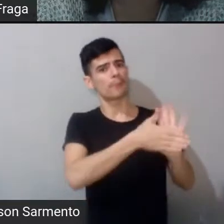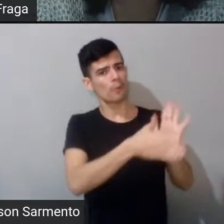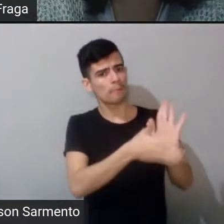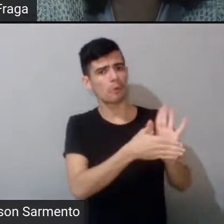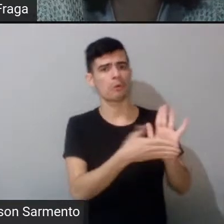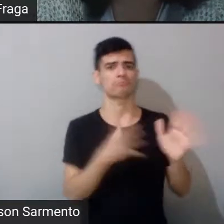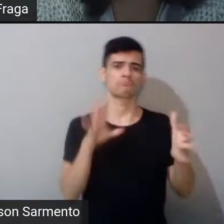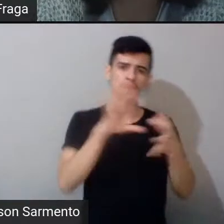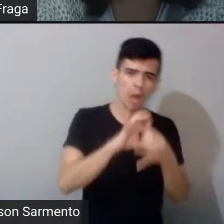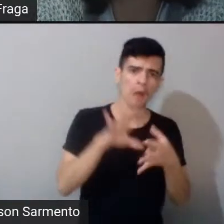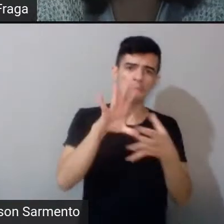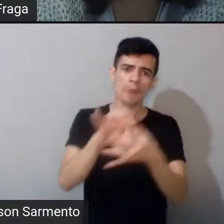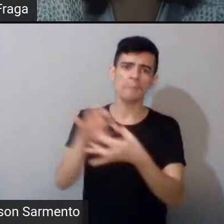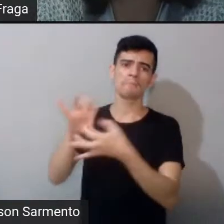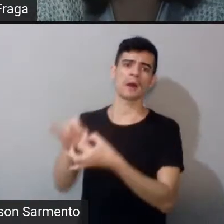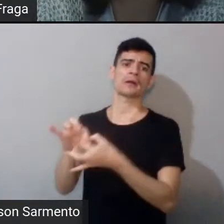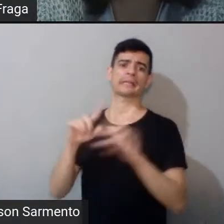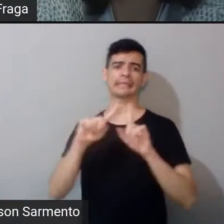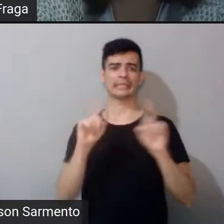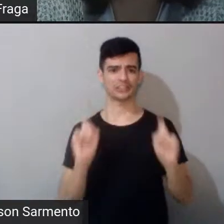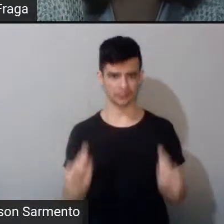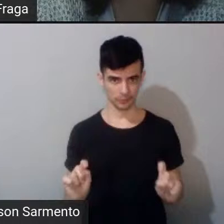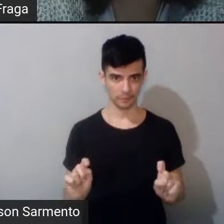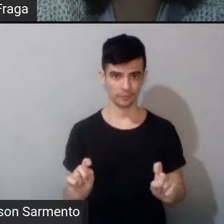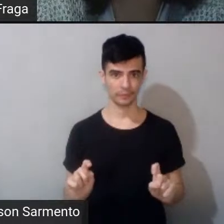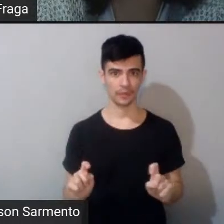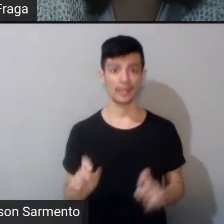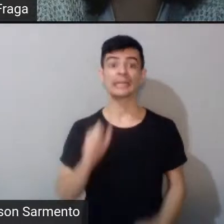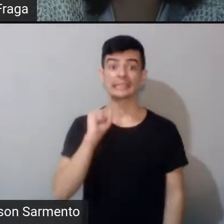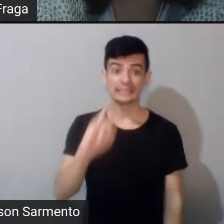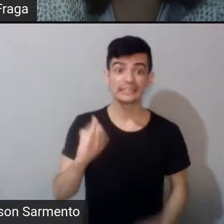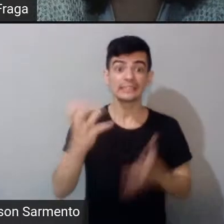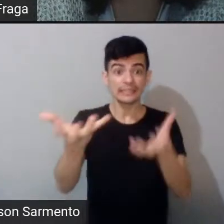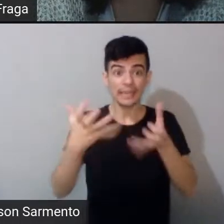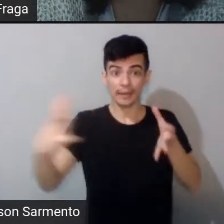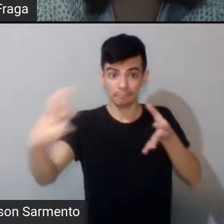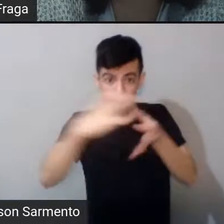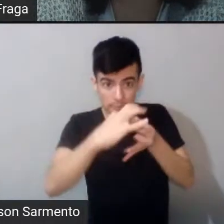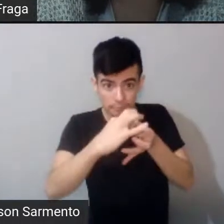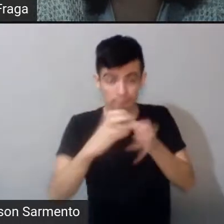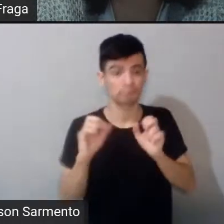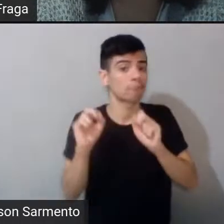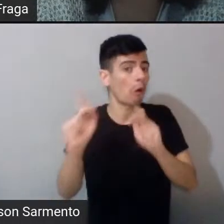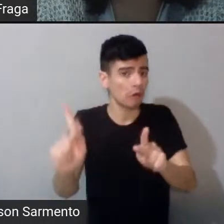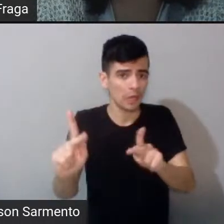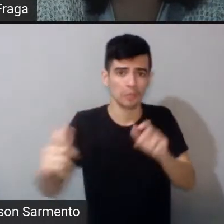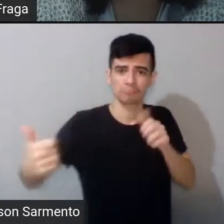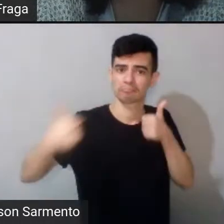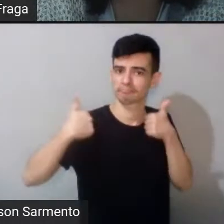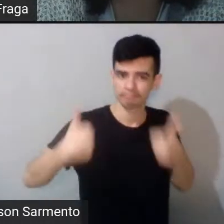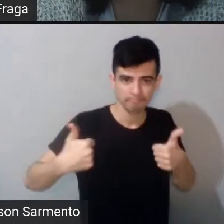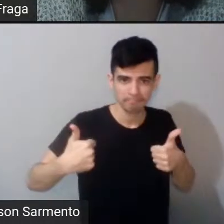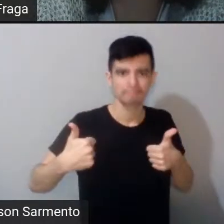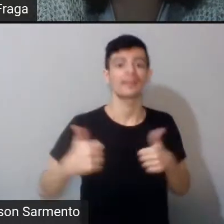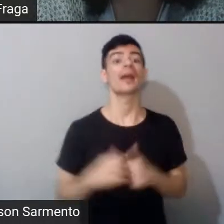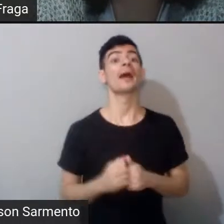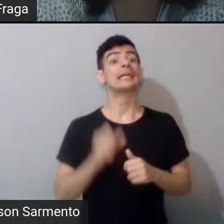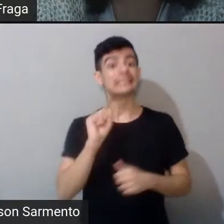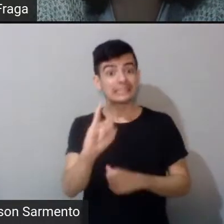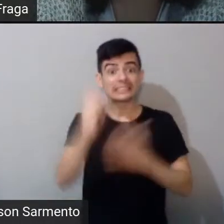estamos juntos. Mas quem não quiser se aliar infelizmente nós vamos ter que resistir.